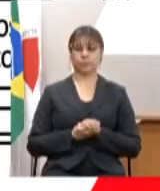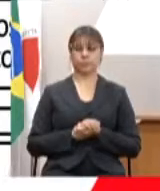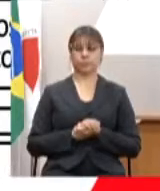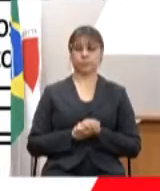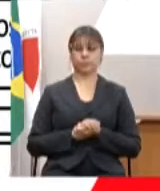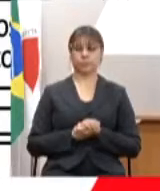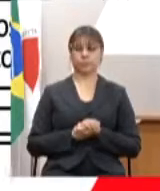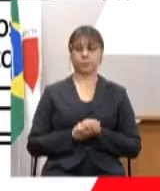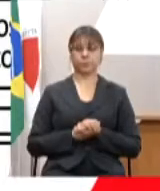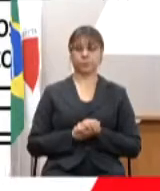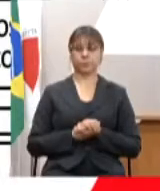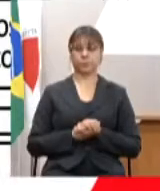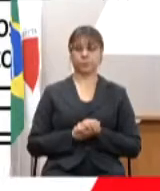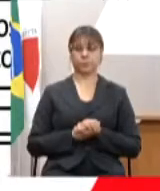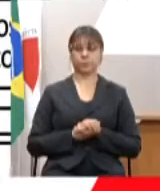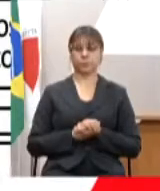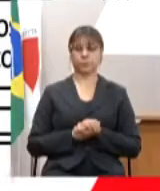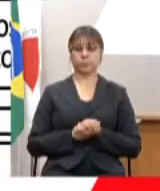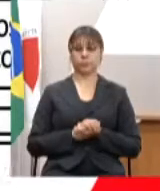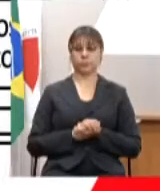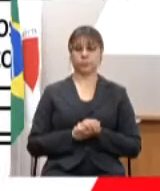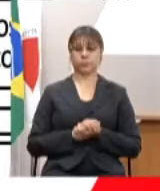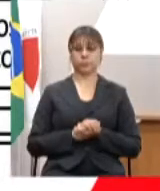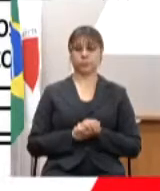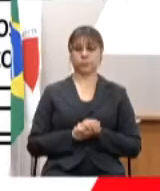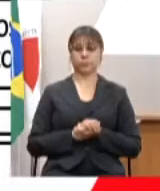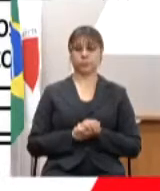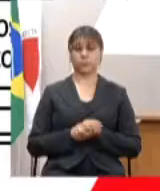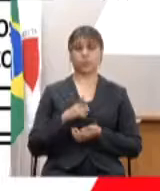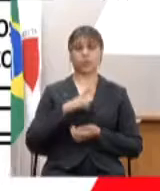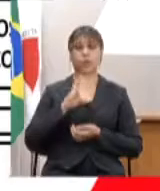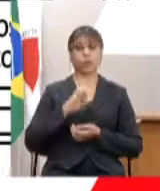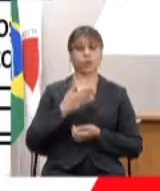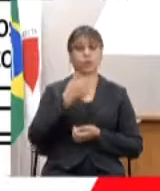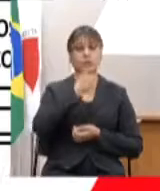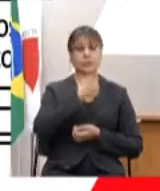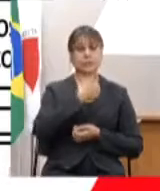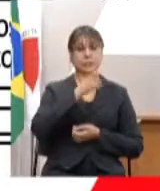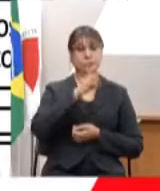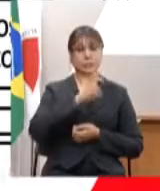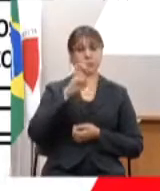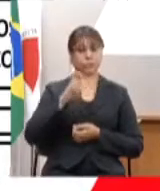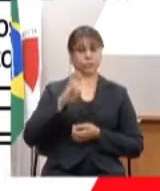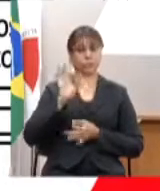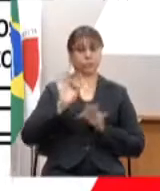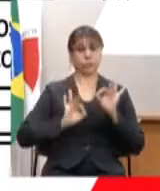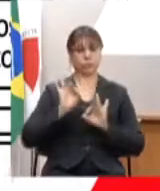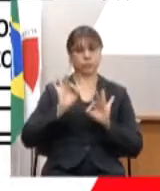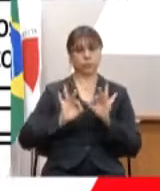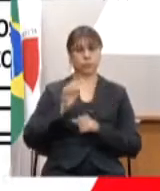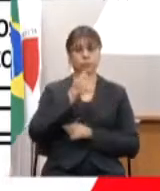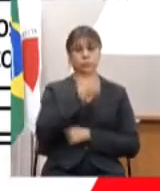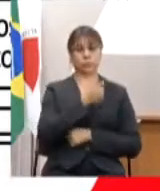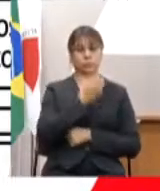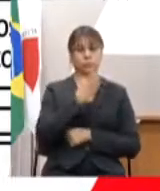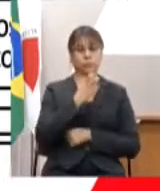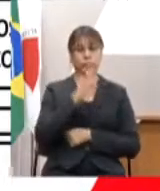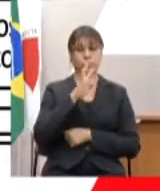nós temos aí 155 programas, 154 foram mantidos